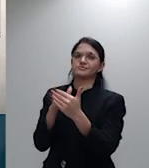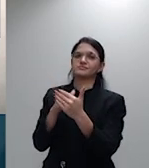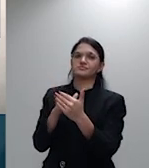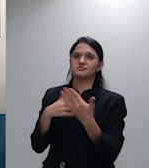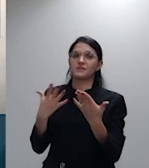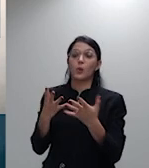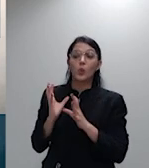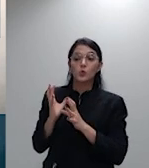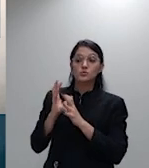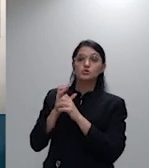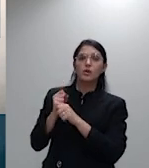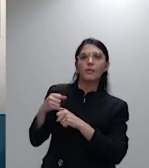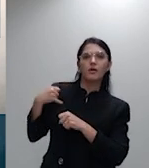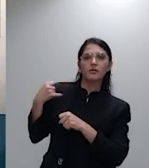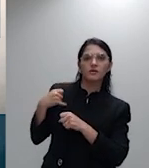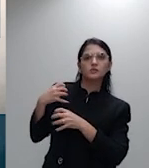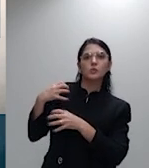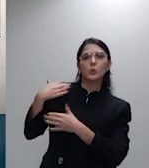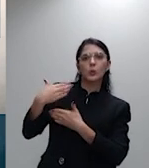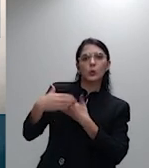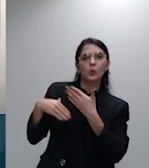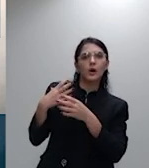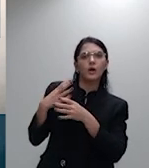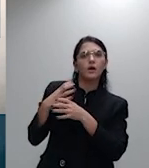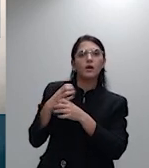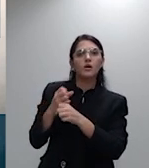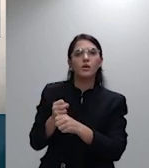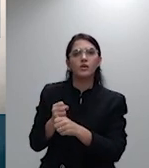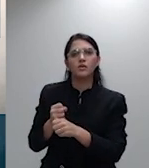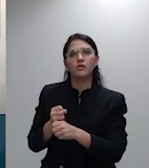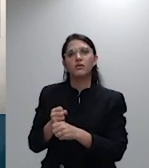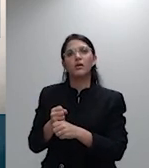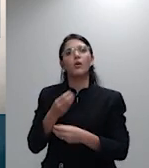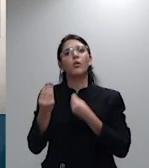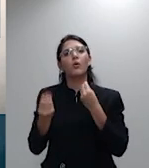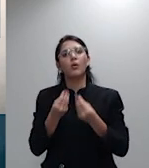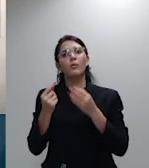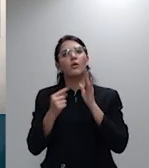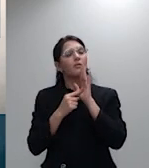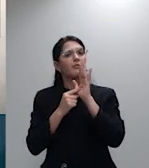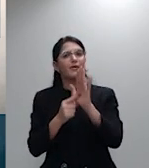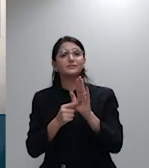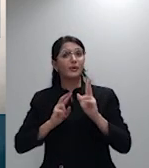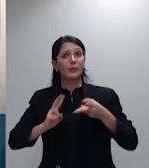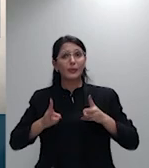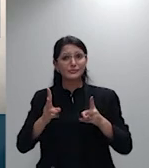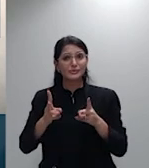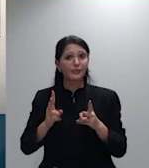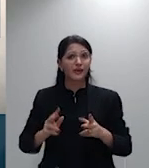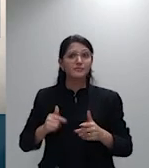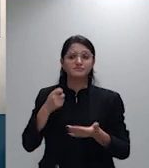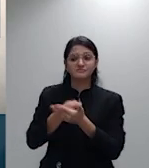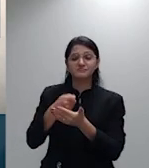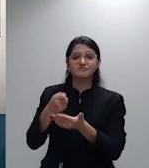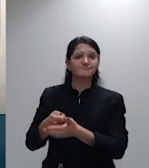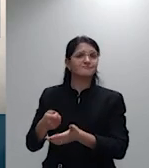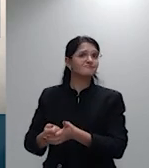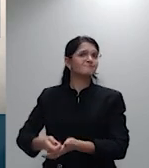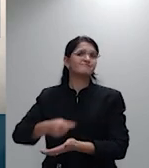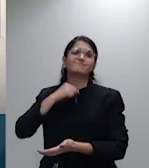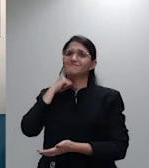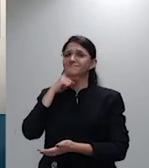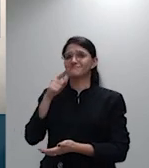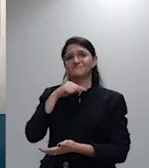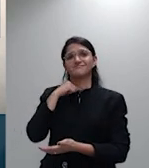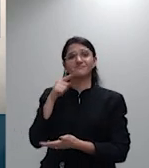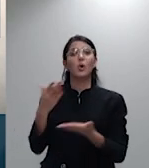os reajustes para sinistralidade isso torna-se torna inviável a permanência do consumidor então a situação do consumidor no plano coletivo